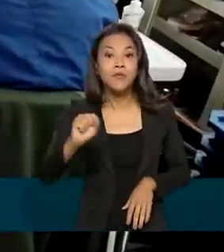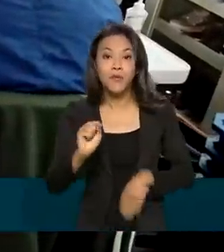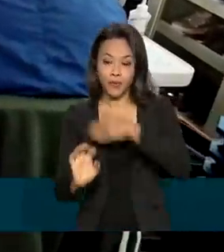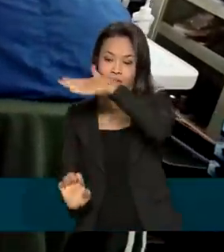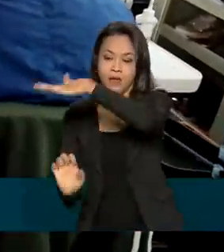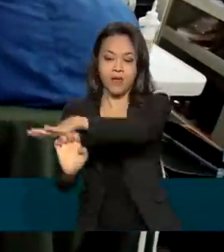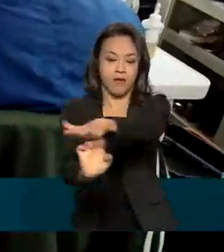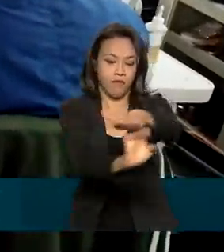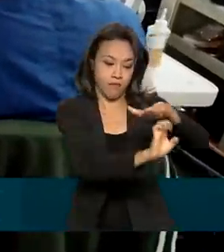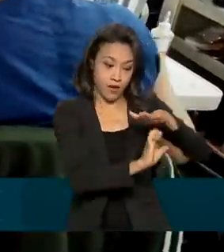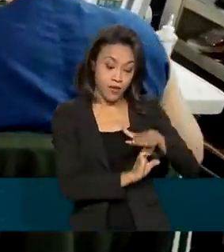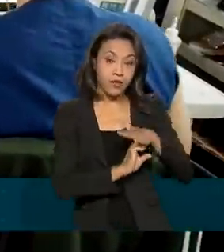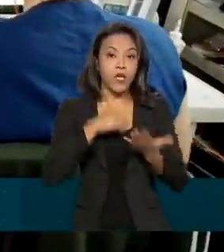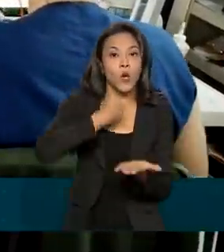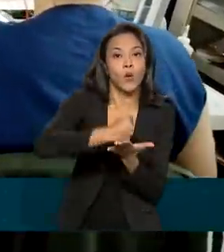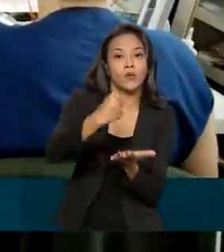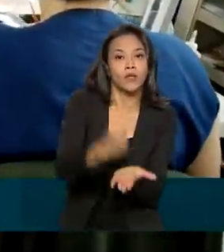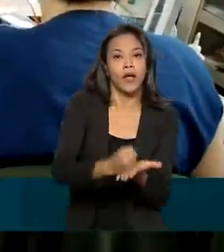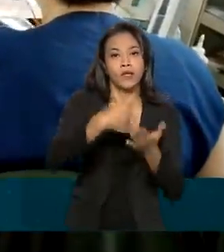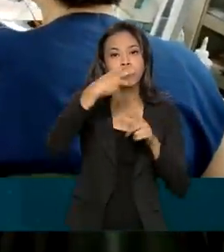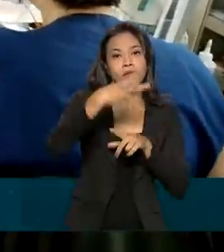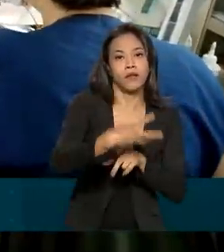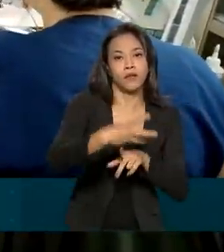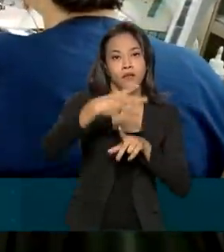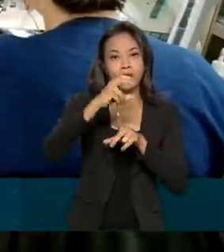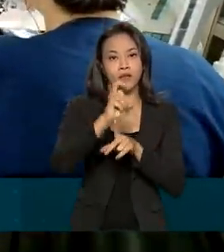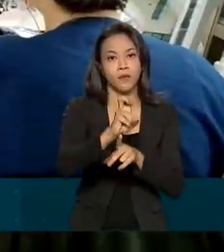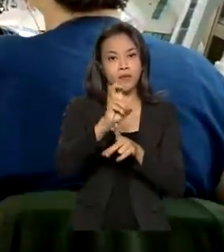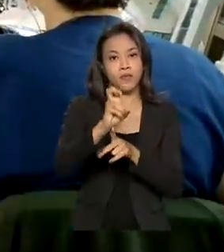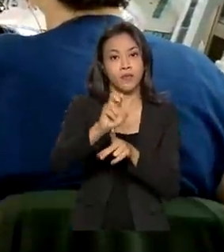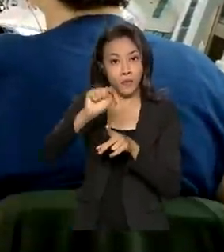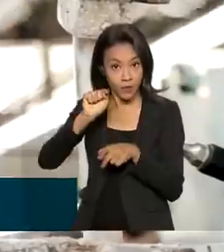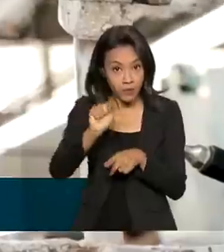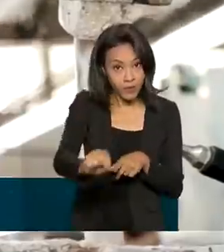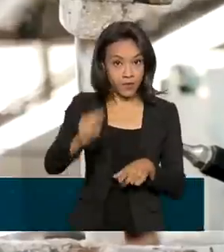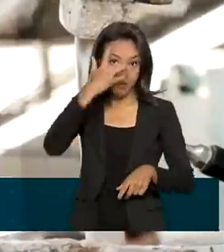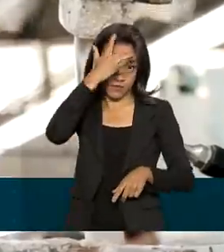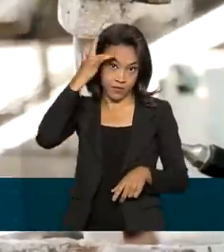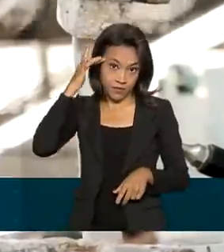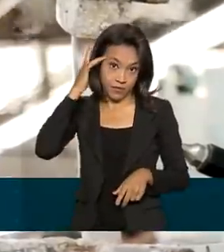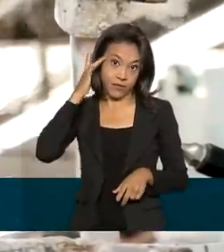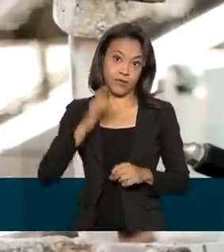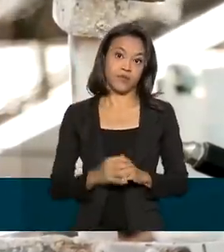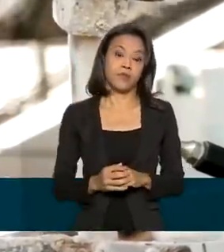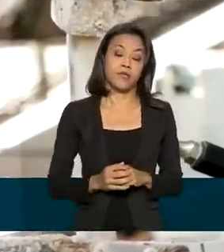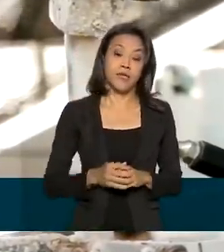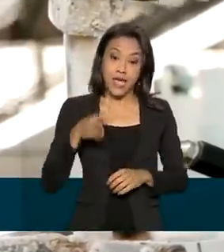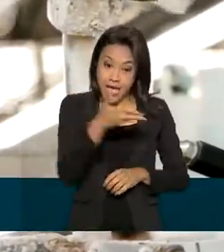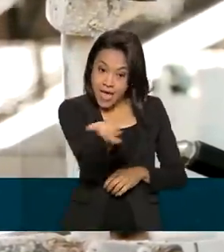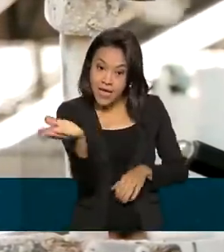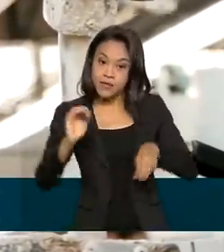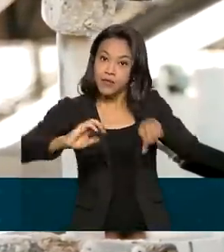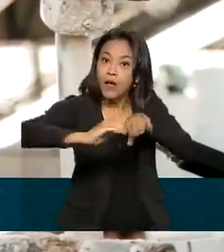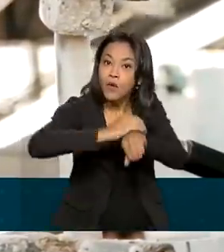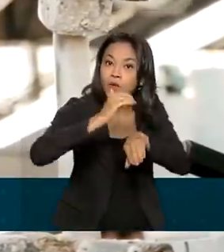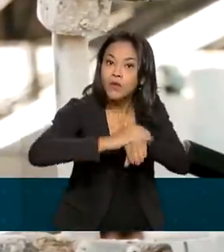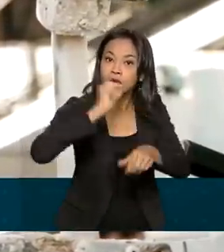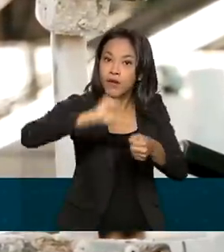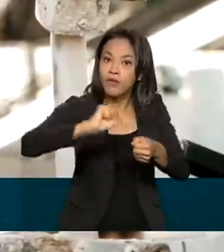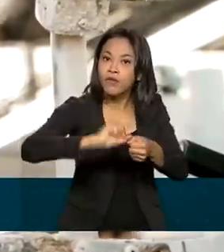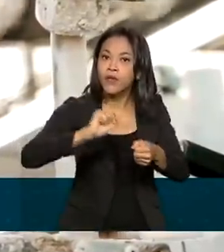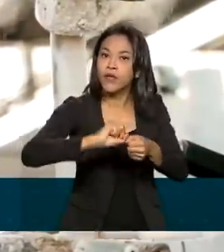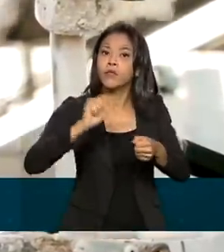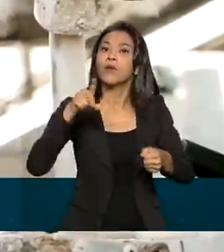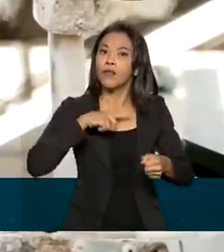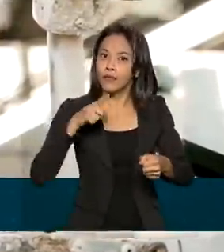empregam diretamente 355 mil pessoas. Além disso, os calçados são produzidos com